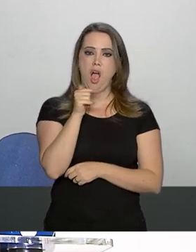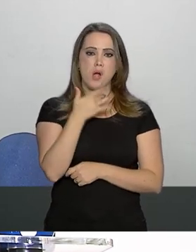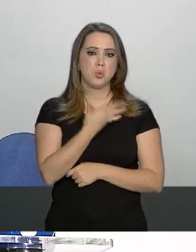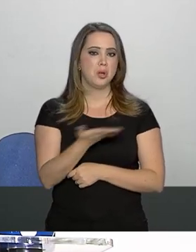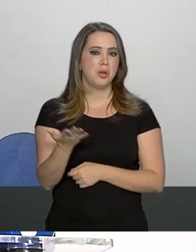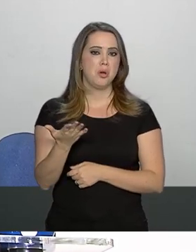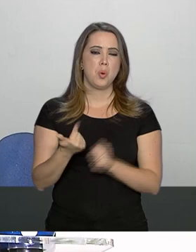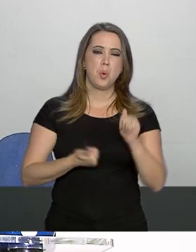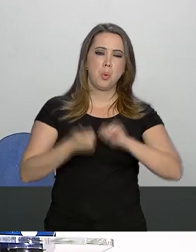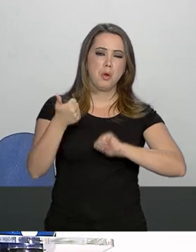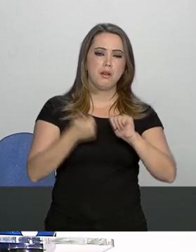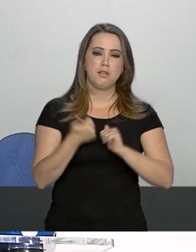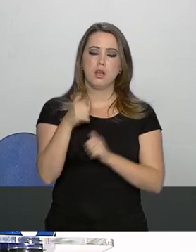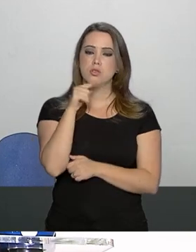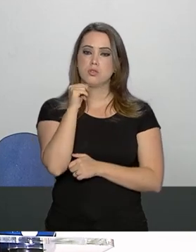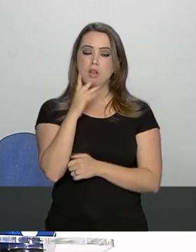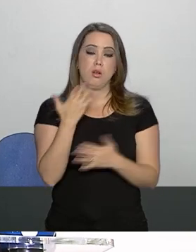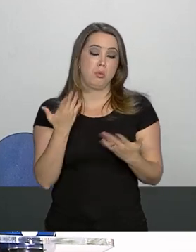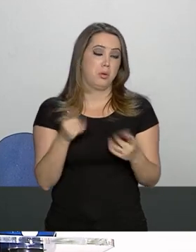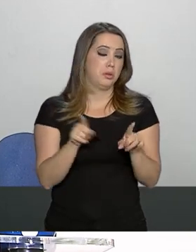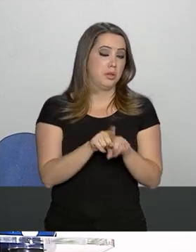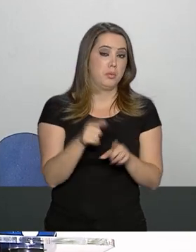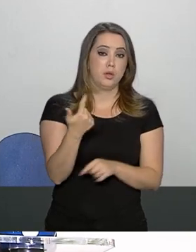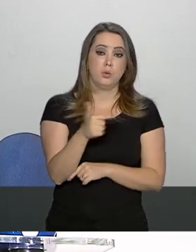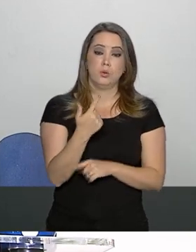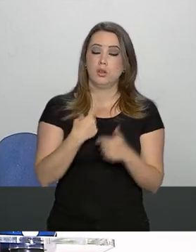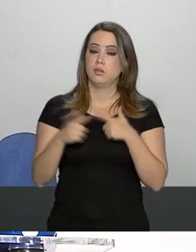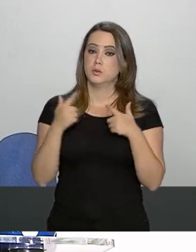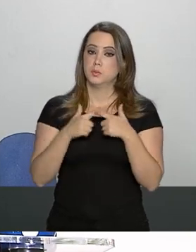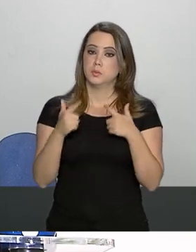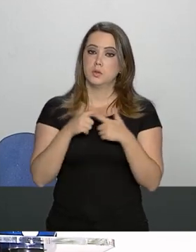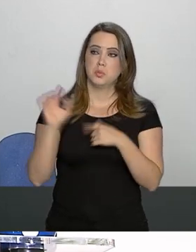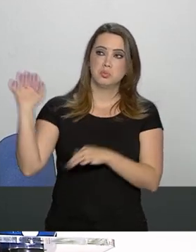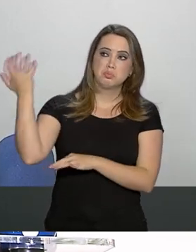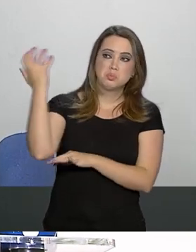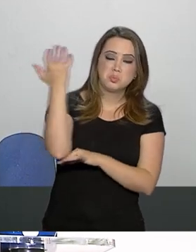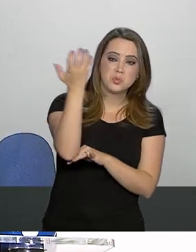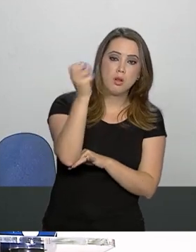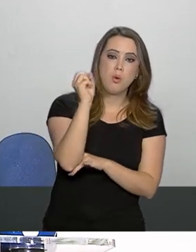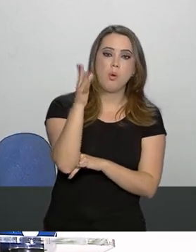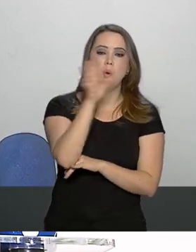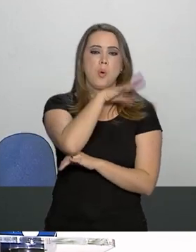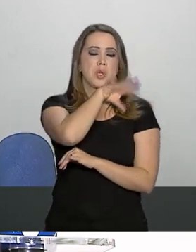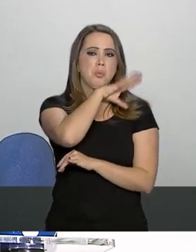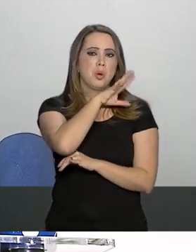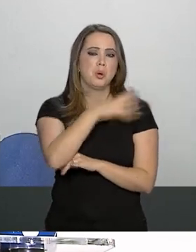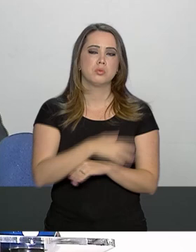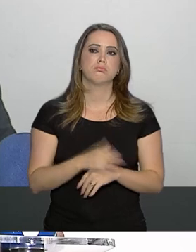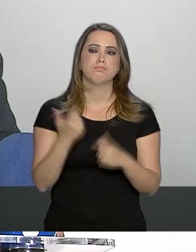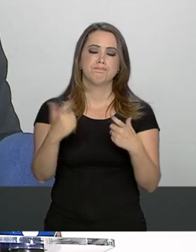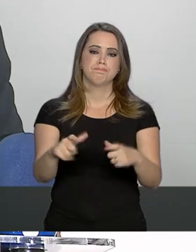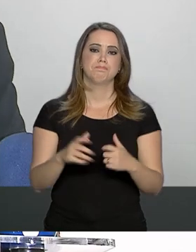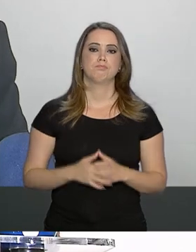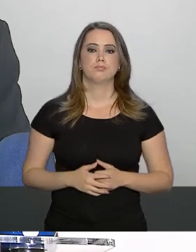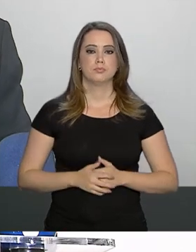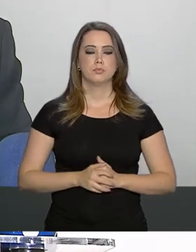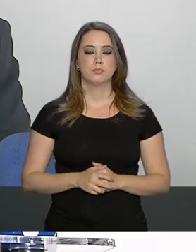na qualidade da água. Tampouco alterações da flora ou da fauna local.